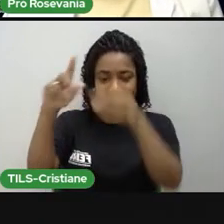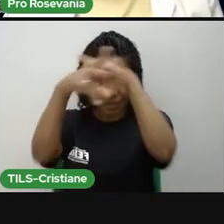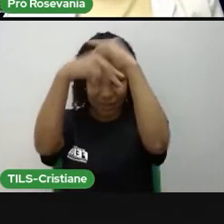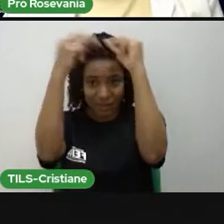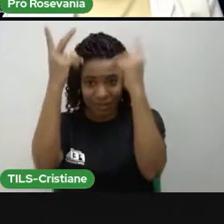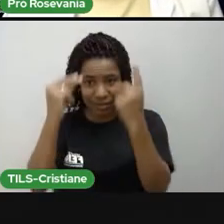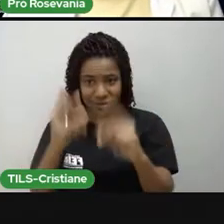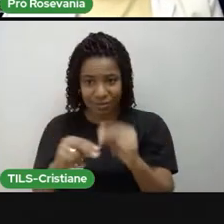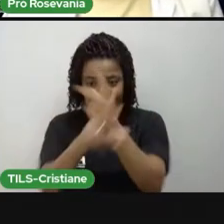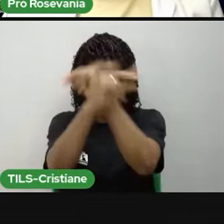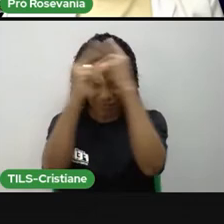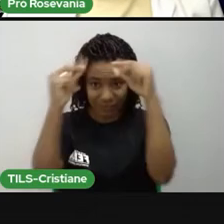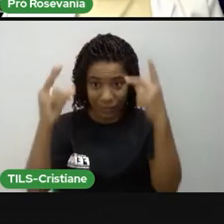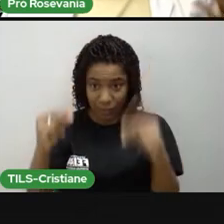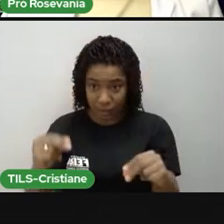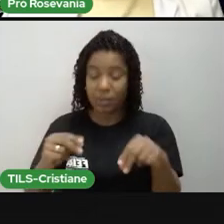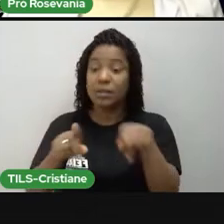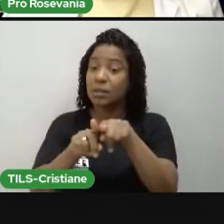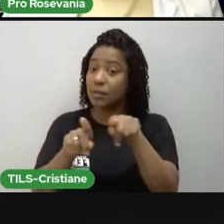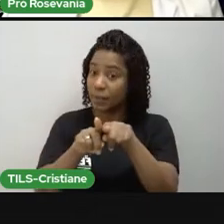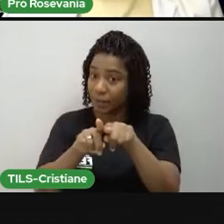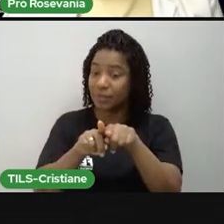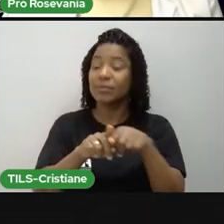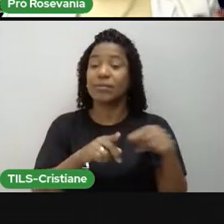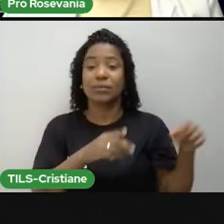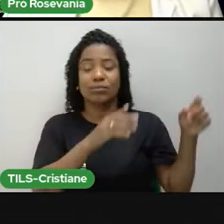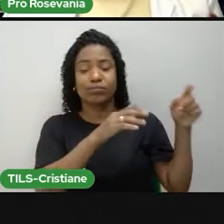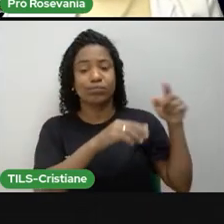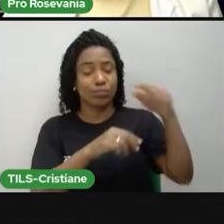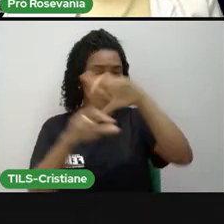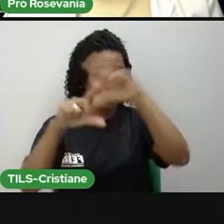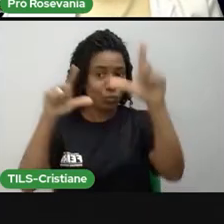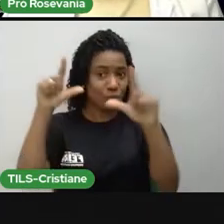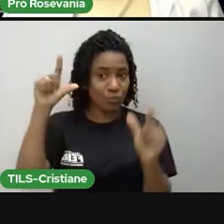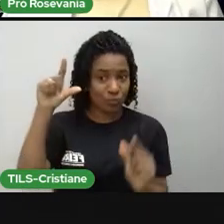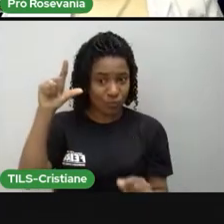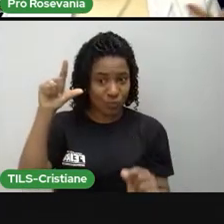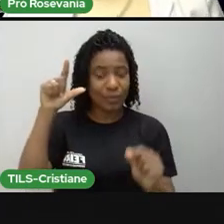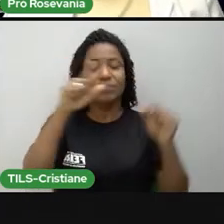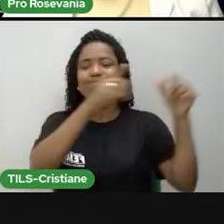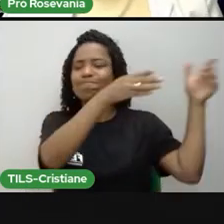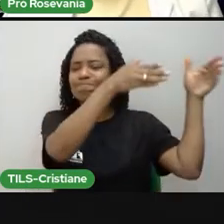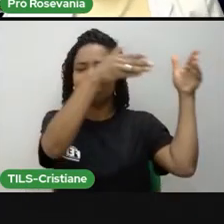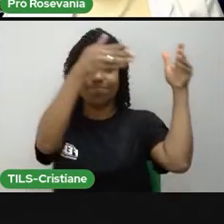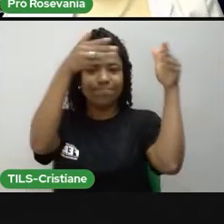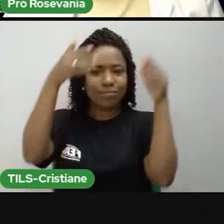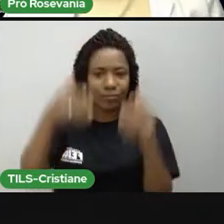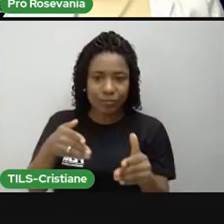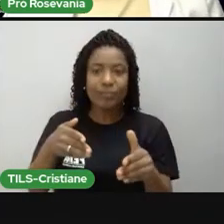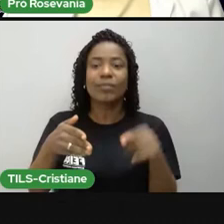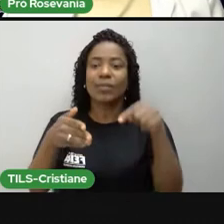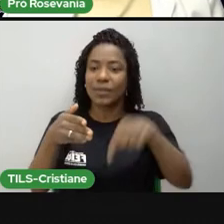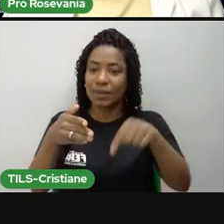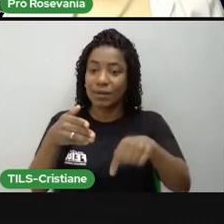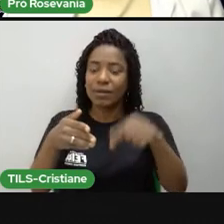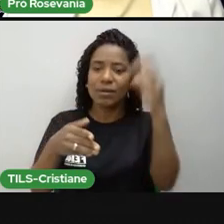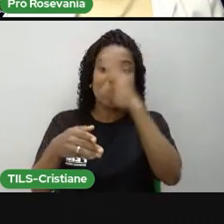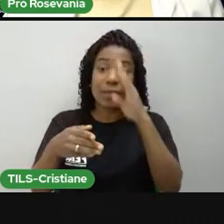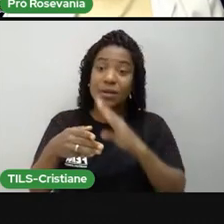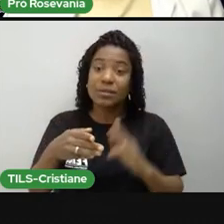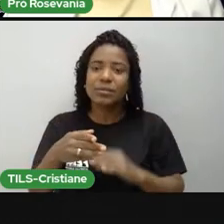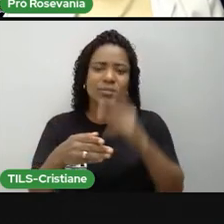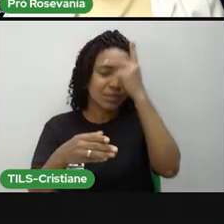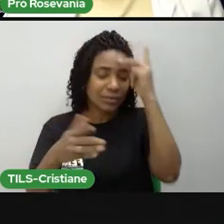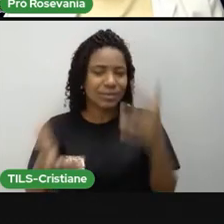quando chegou aqui, houveram algumas mudanças, como eu sempre digo, né, o povo se apropria sempre, fazendo algumas adaptações, e